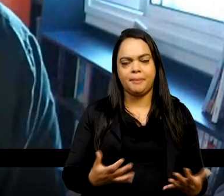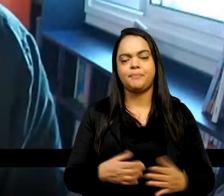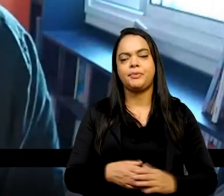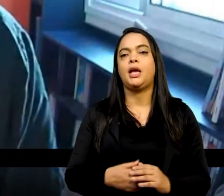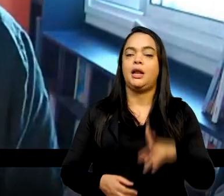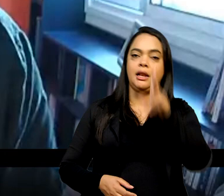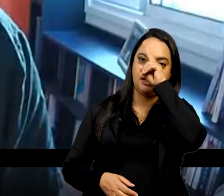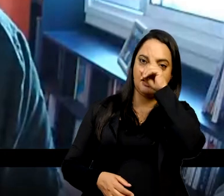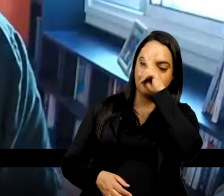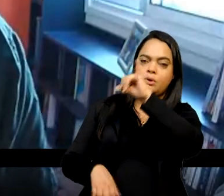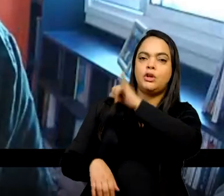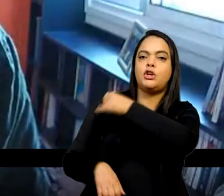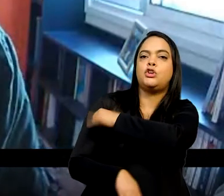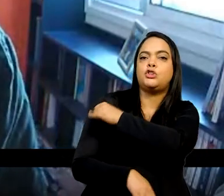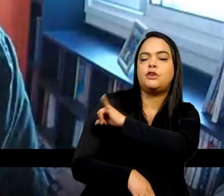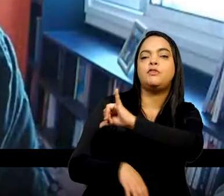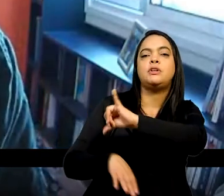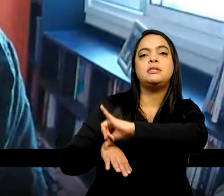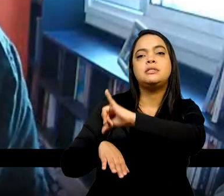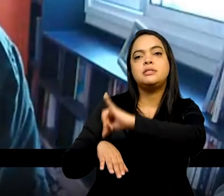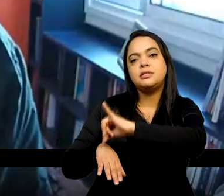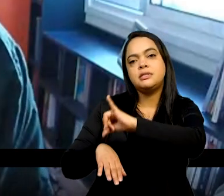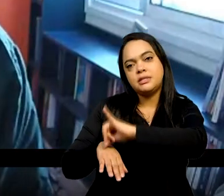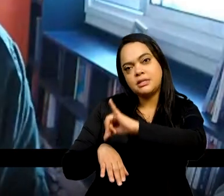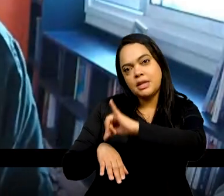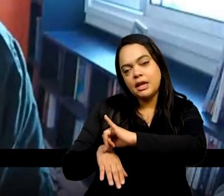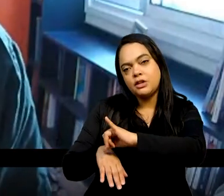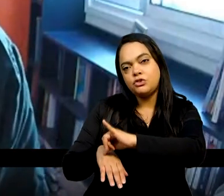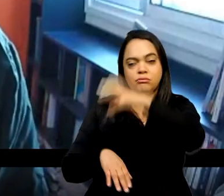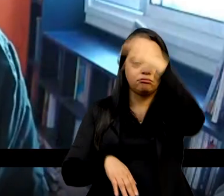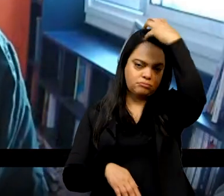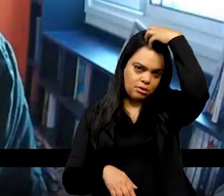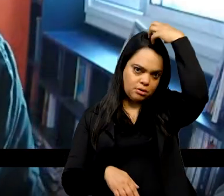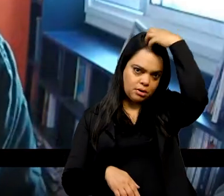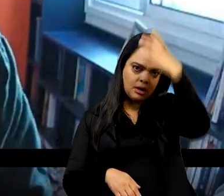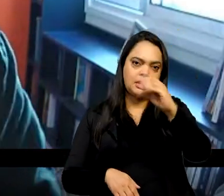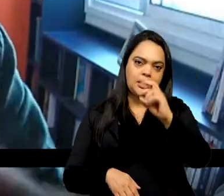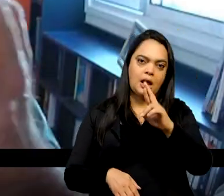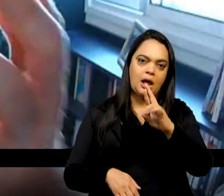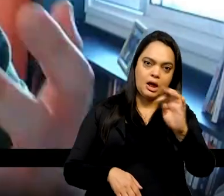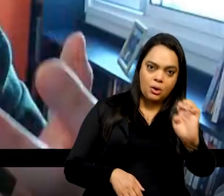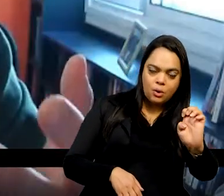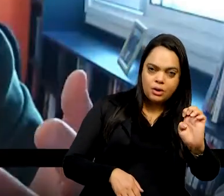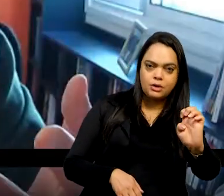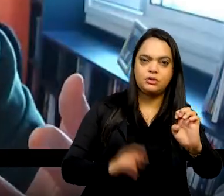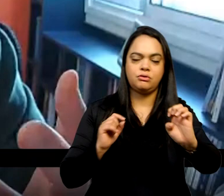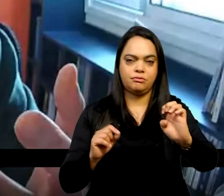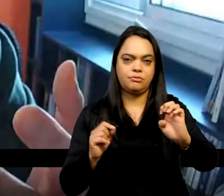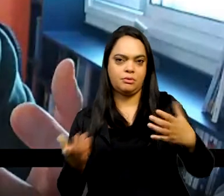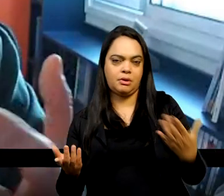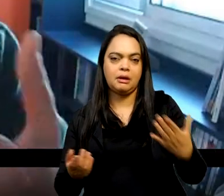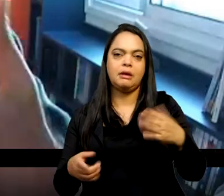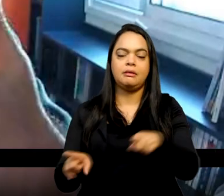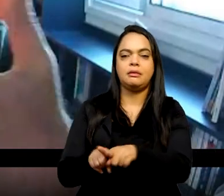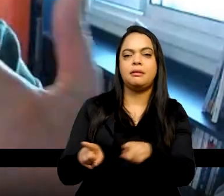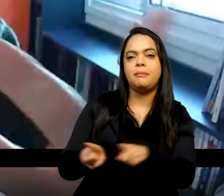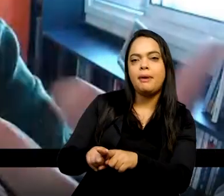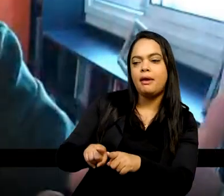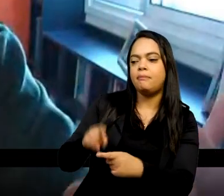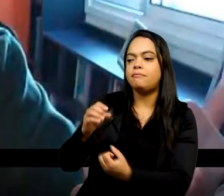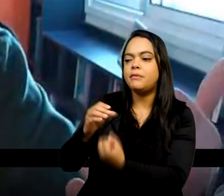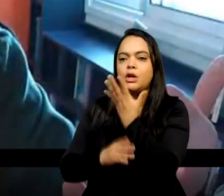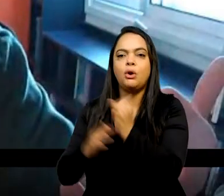corte imperial portuguesa, mas foi da corte imperial brasileira, né? E isso fez com que uma série de instituições, então, se